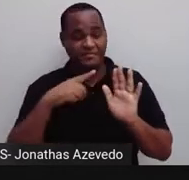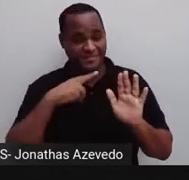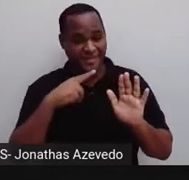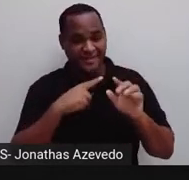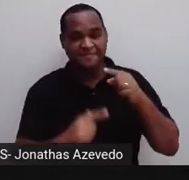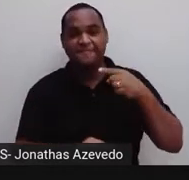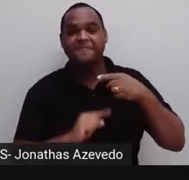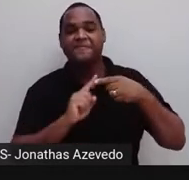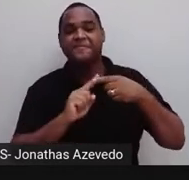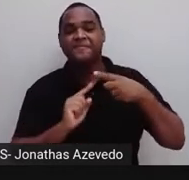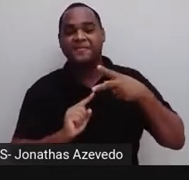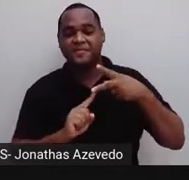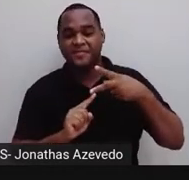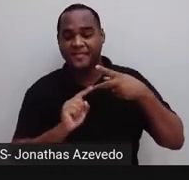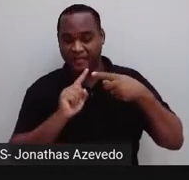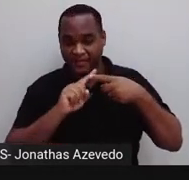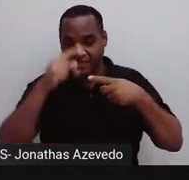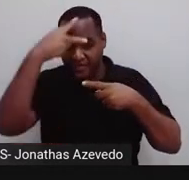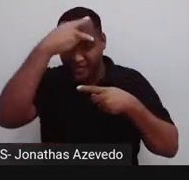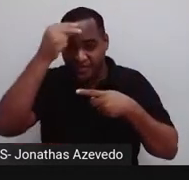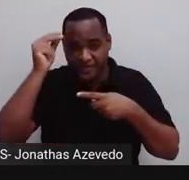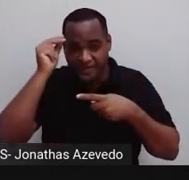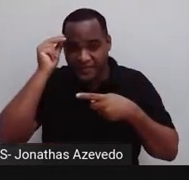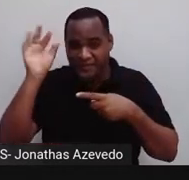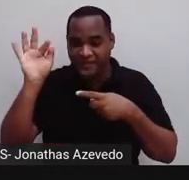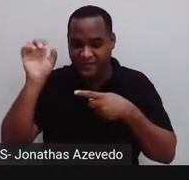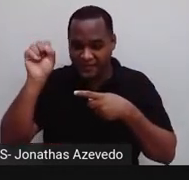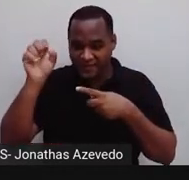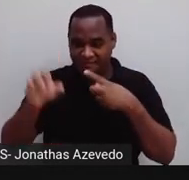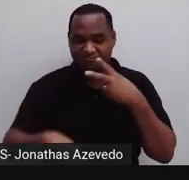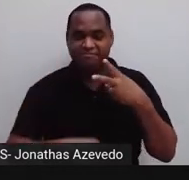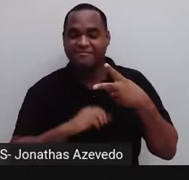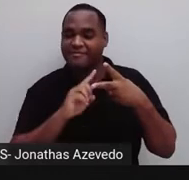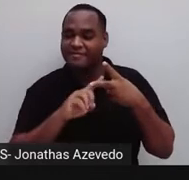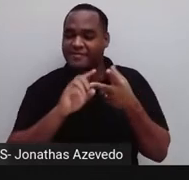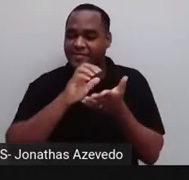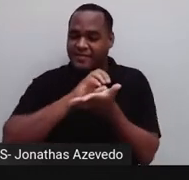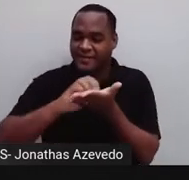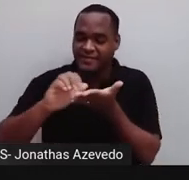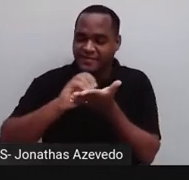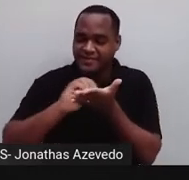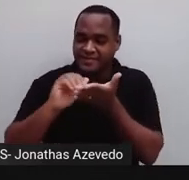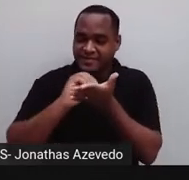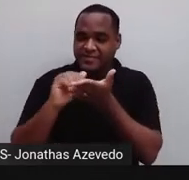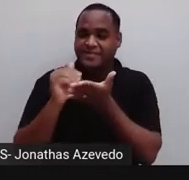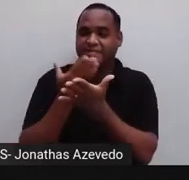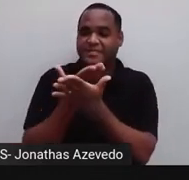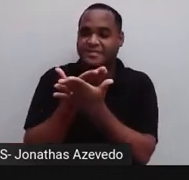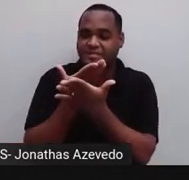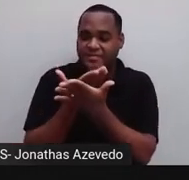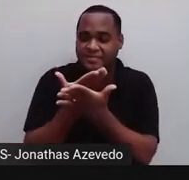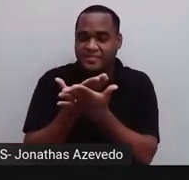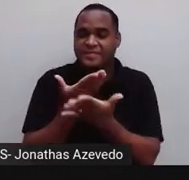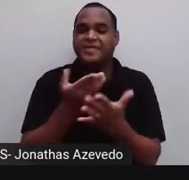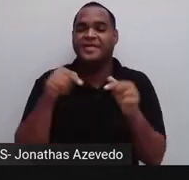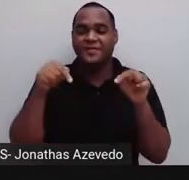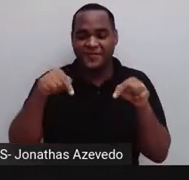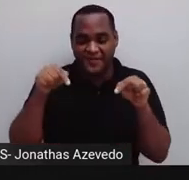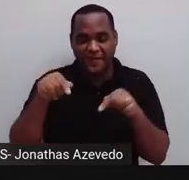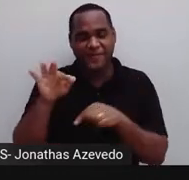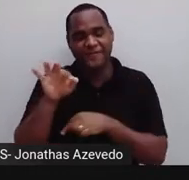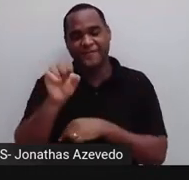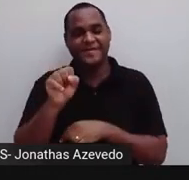logomarcas da Prefeitura Municipal de Feira de Santana e também da própria Secretaria de